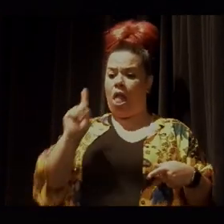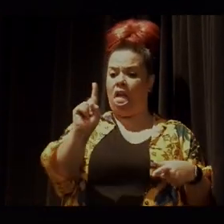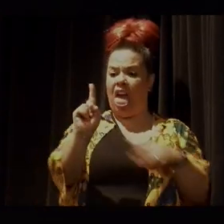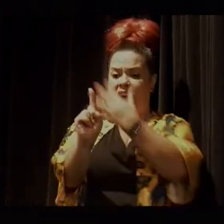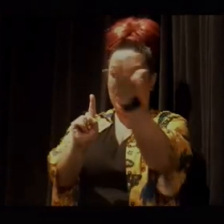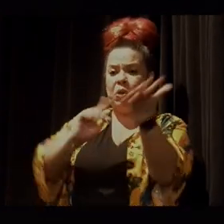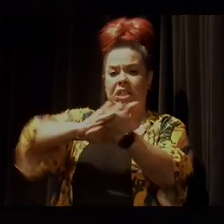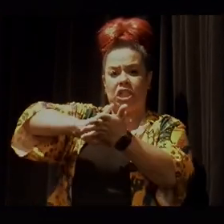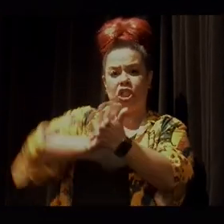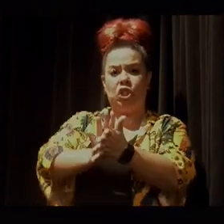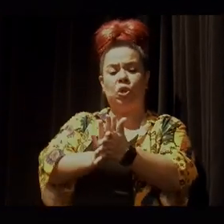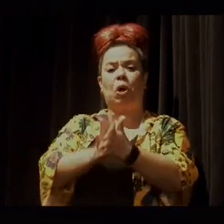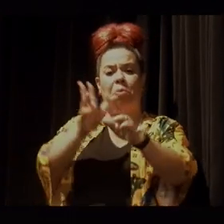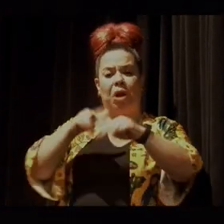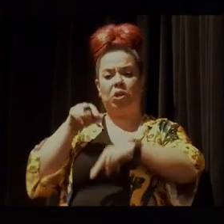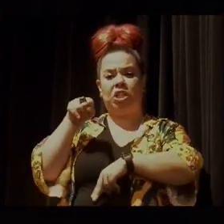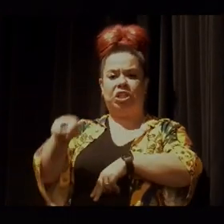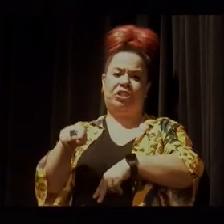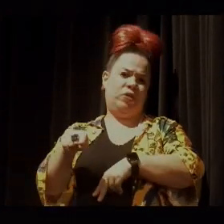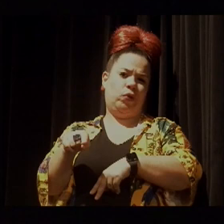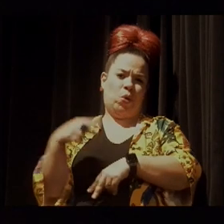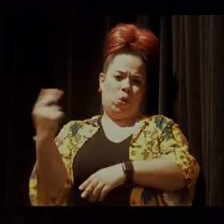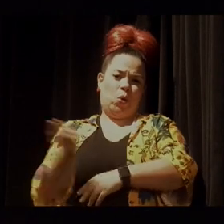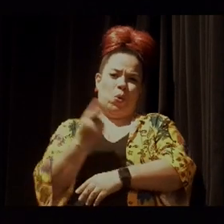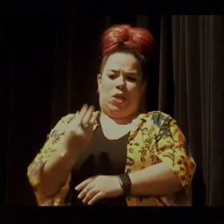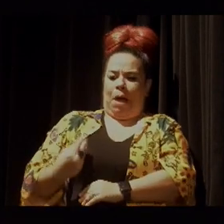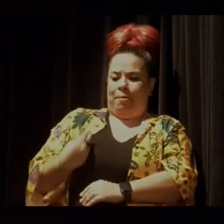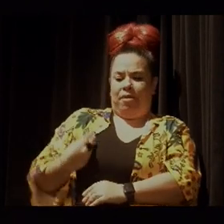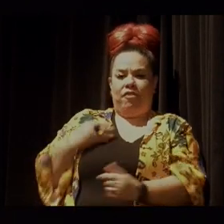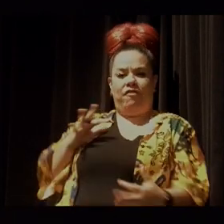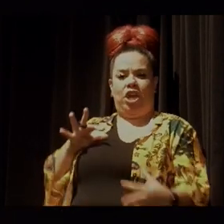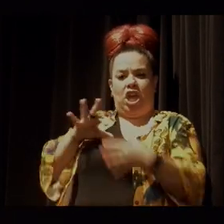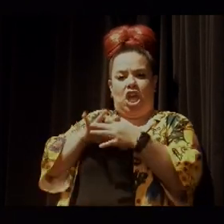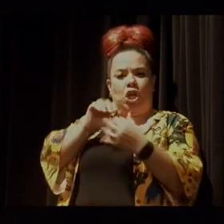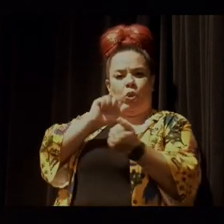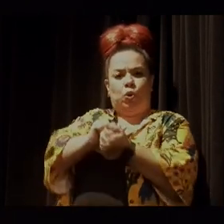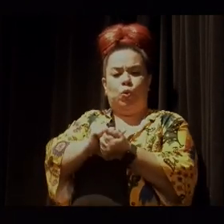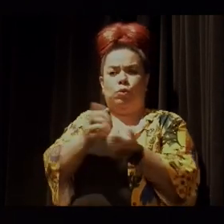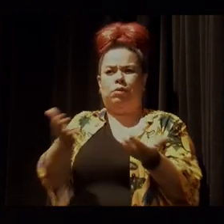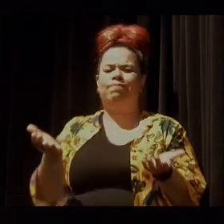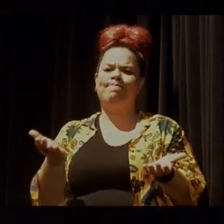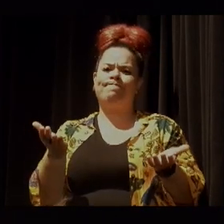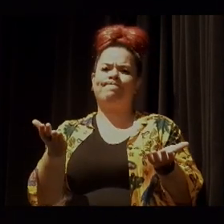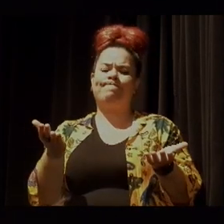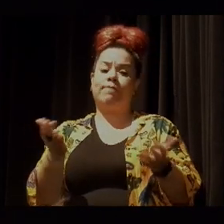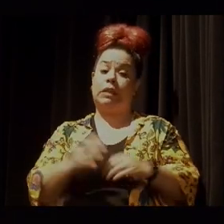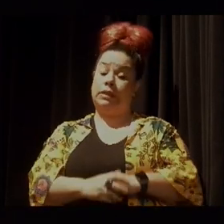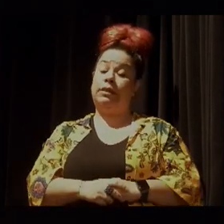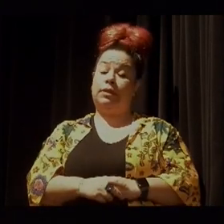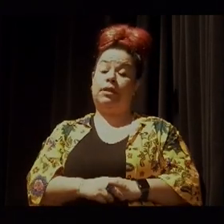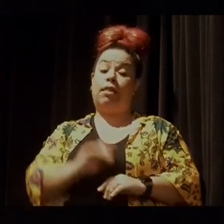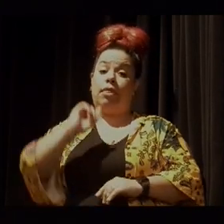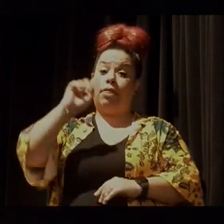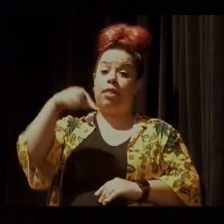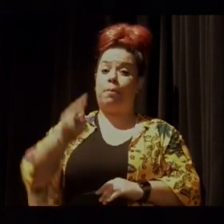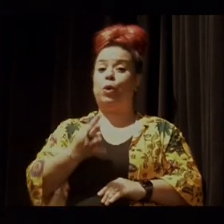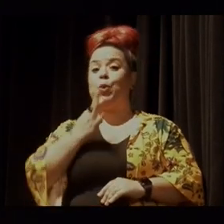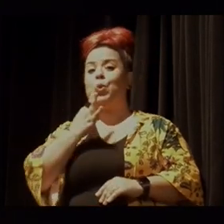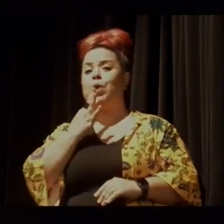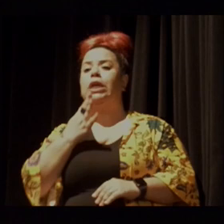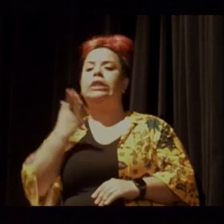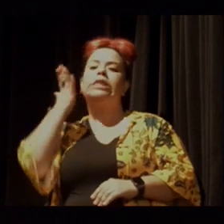humana que é inevitavelmente degradadora e destruidora. E ao conhecer e